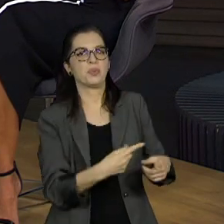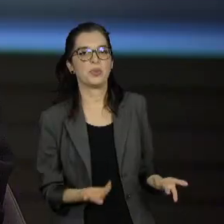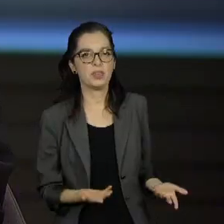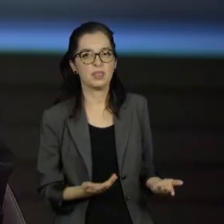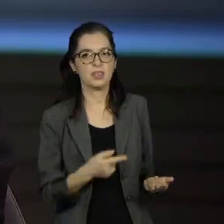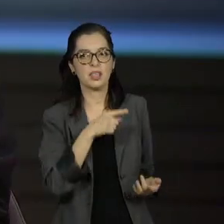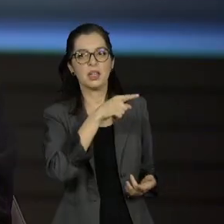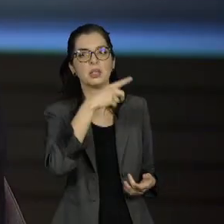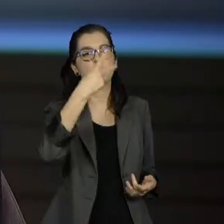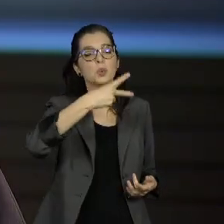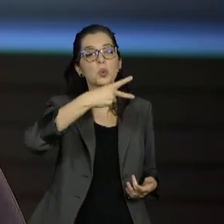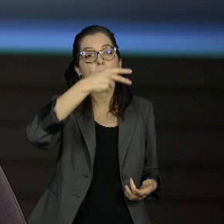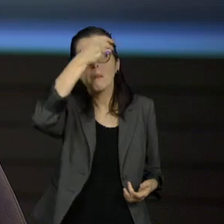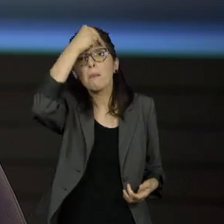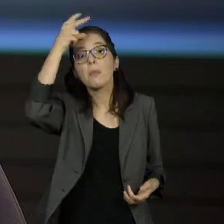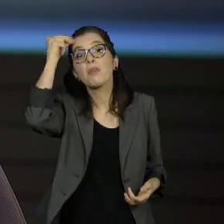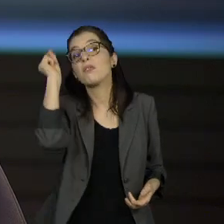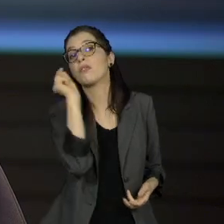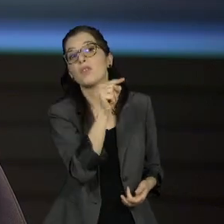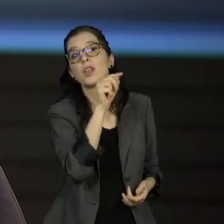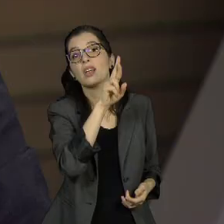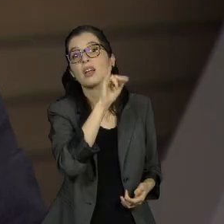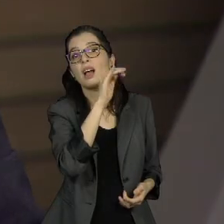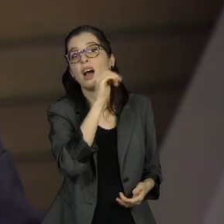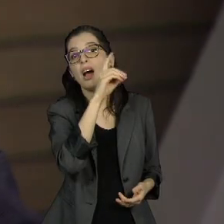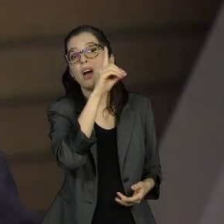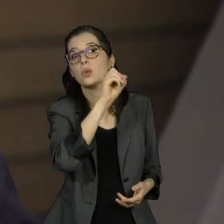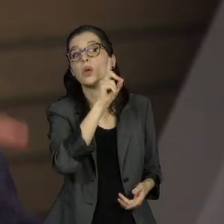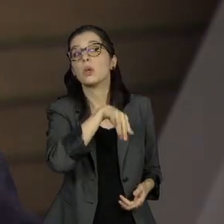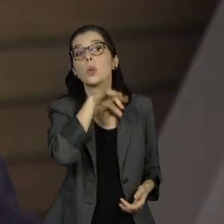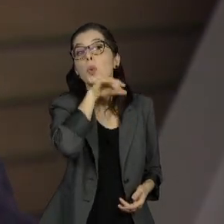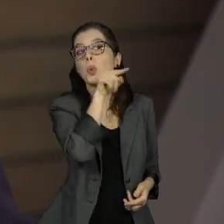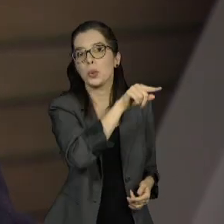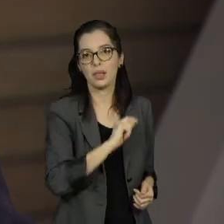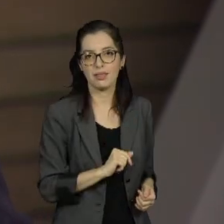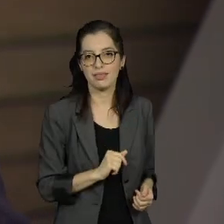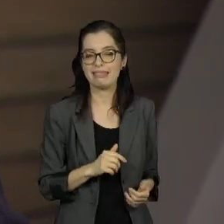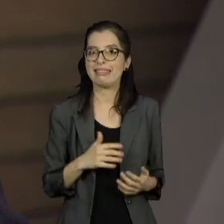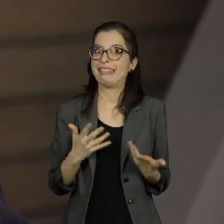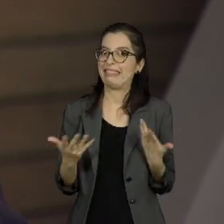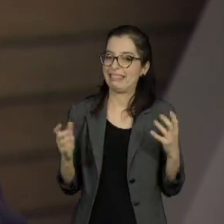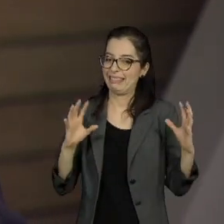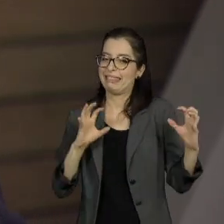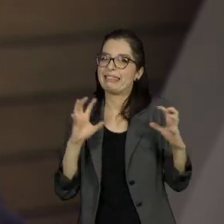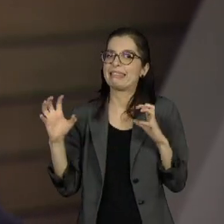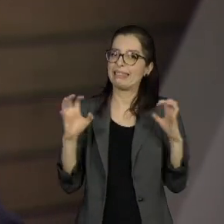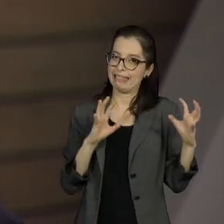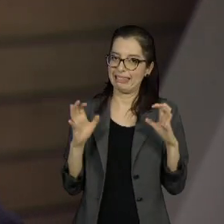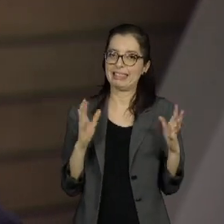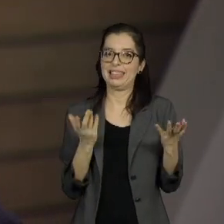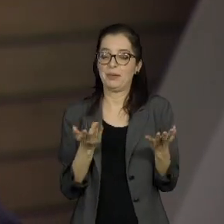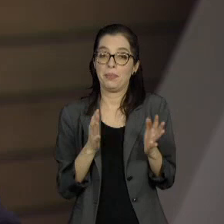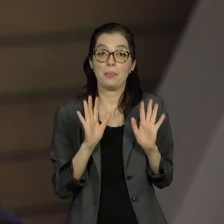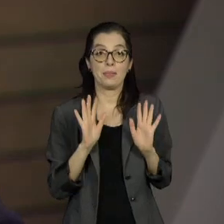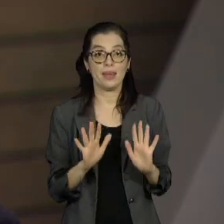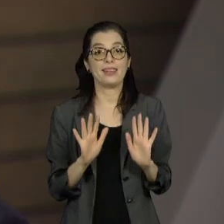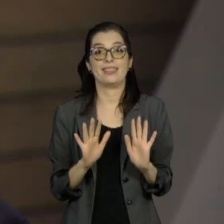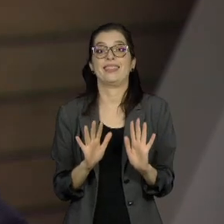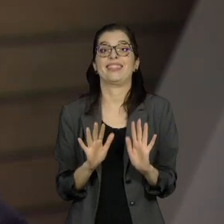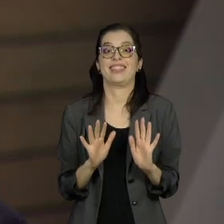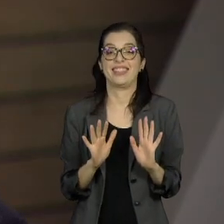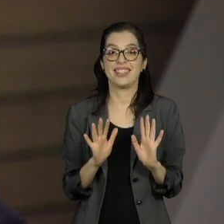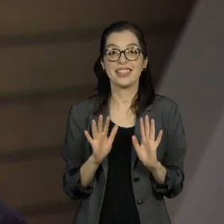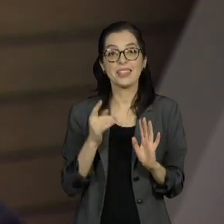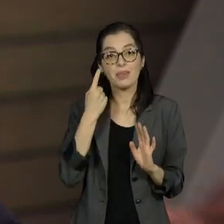cintura, diria, Tiago. Dentro do esperado, né? E aí eu queria voltar para um tema que a gente começou aqui no programa, que era a questão da abstenção. A Vera